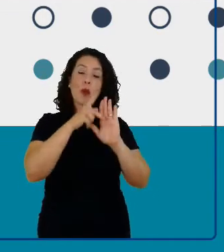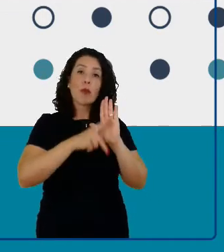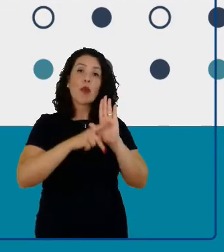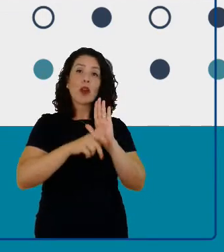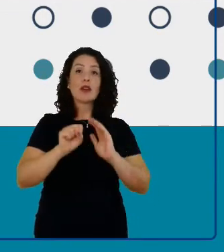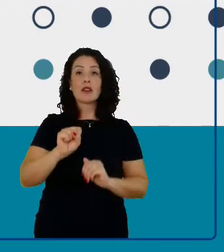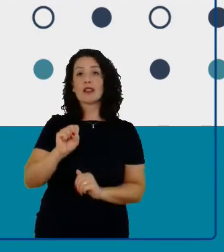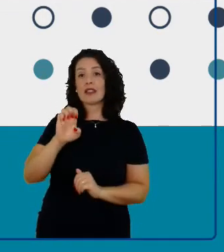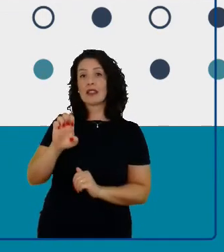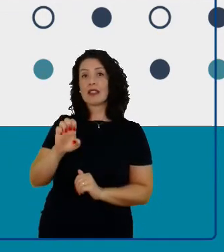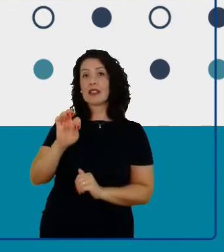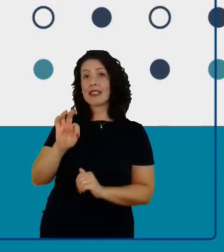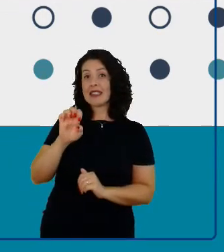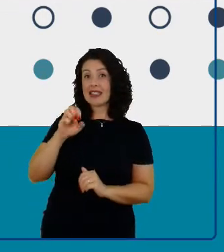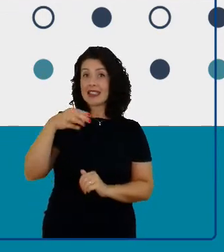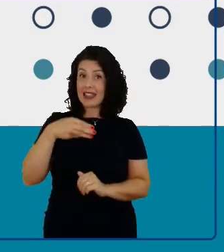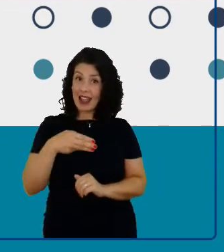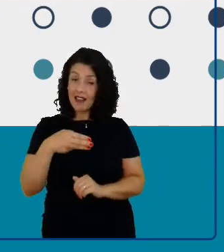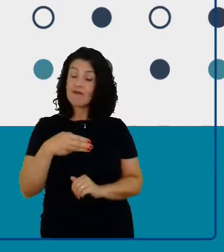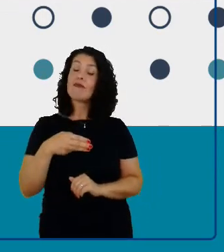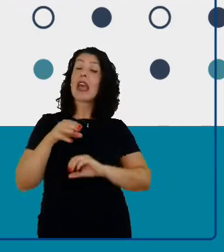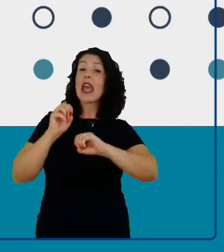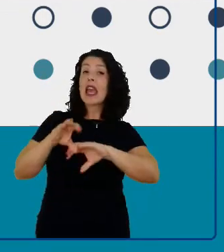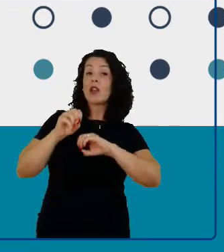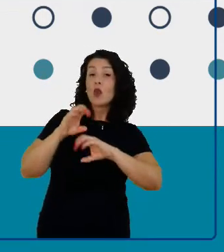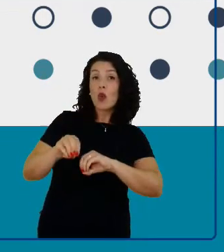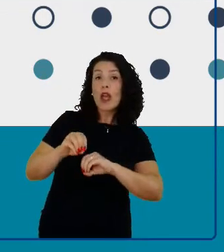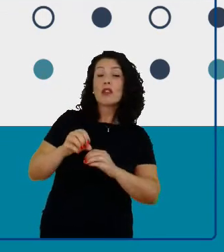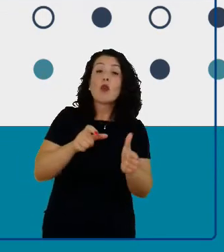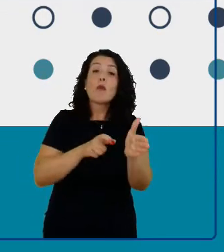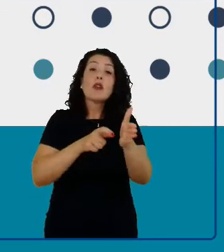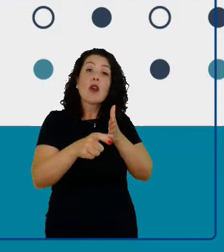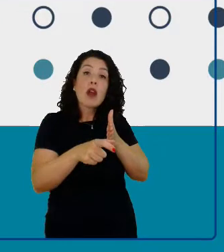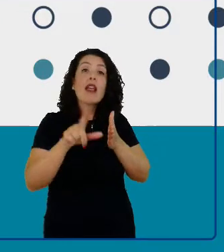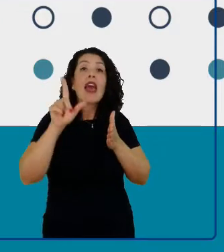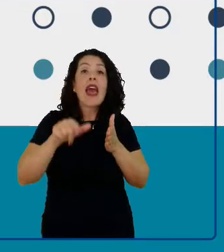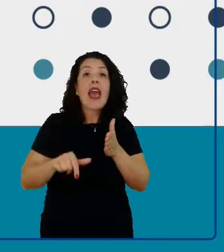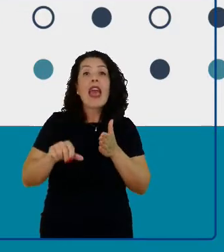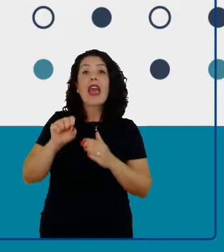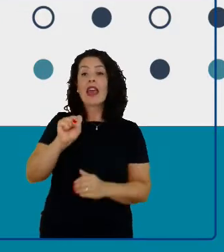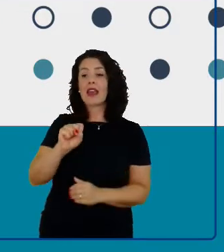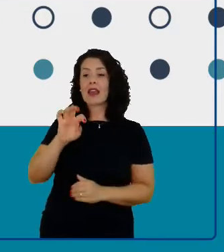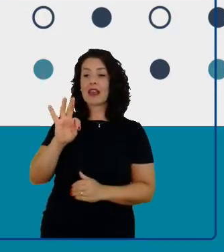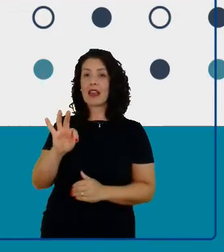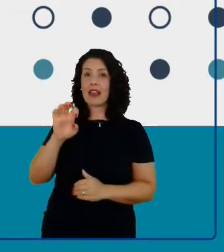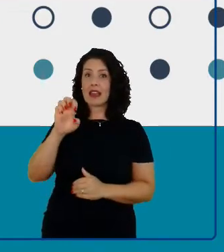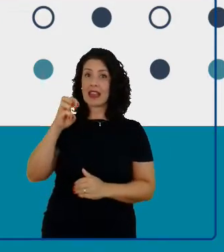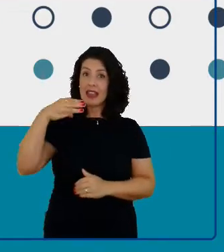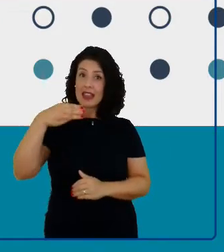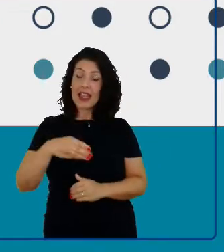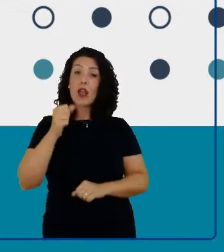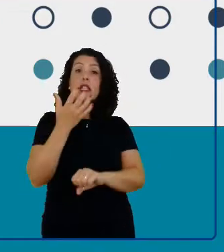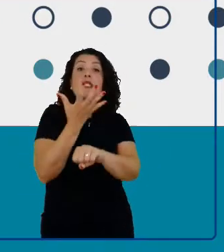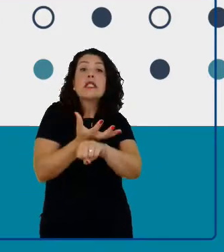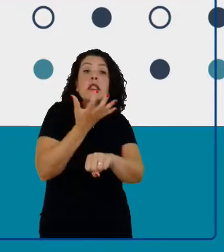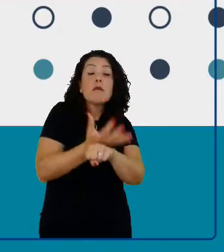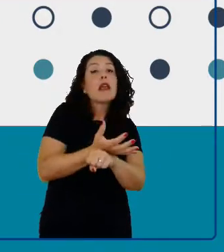Council. Steno é uma sigla em inglês para determinar as disciplinas de ciência, tecnologia,